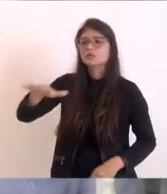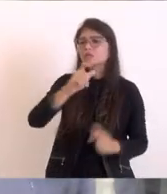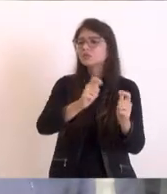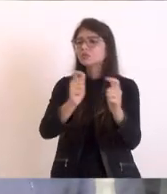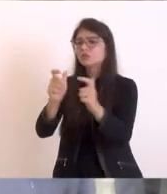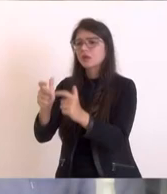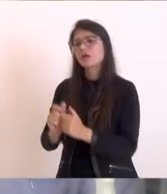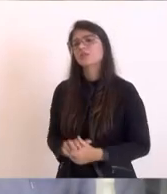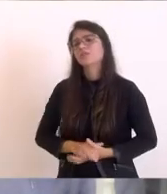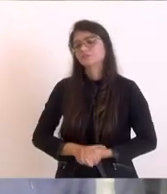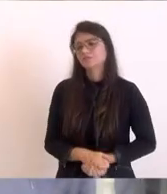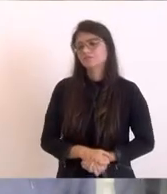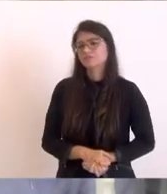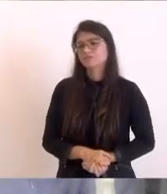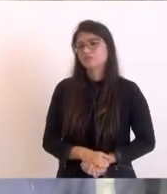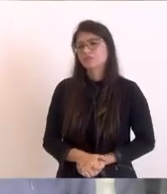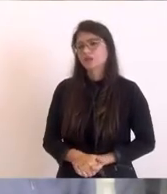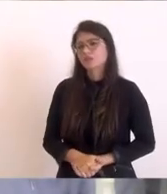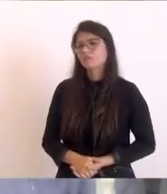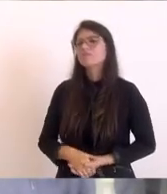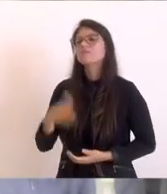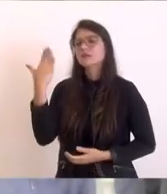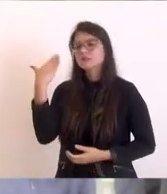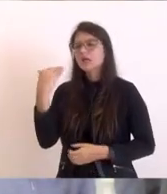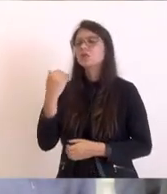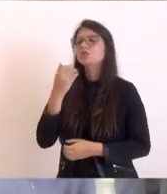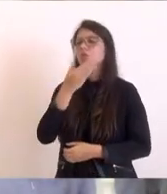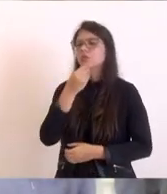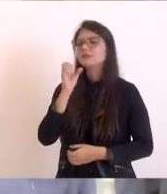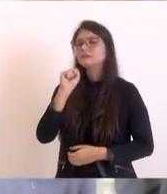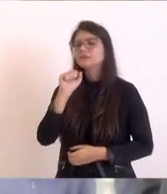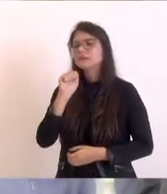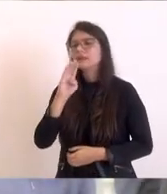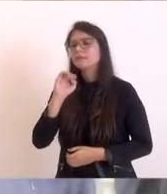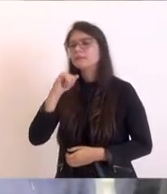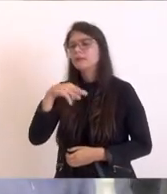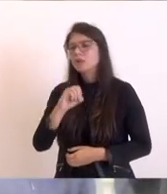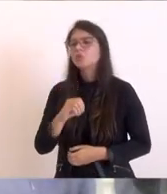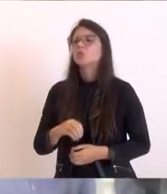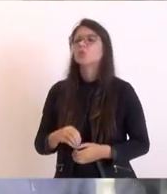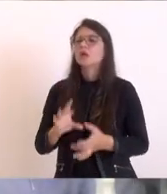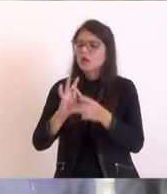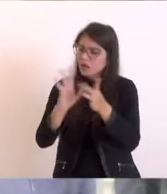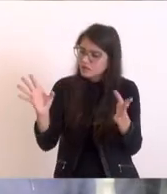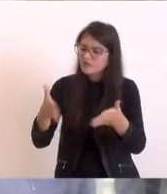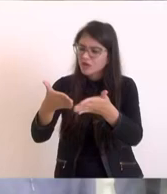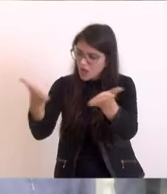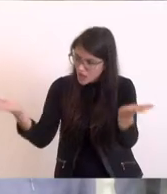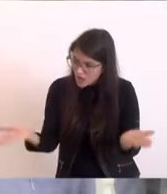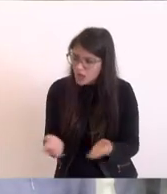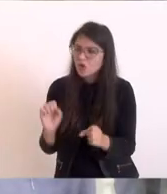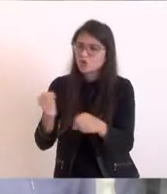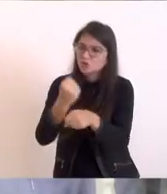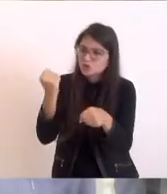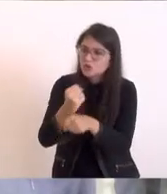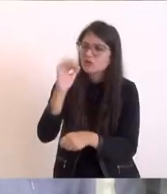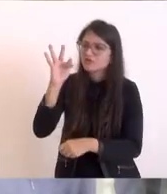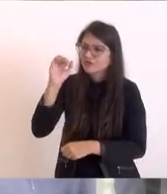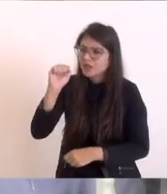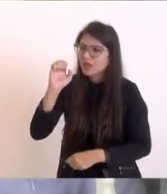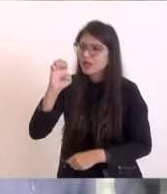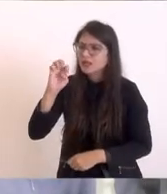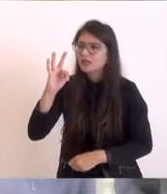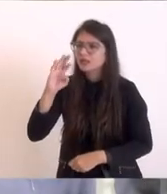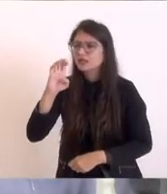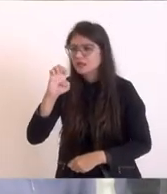lá em 2003, cedeu uma área toda preparada para construir a Faitec, passou o tempo, nada. Nós temos uma área